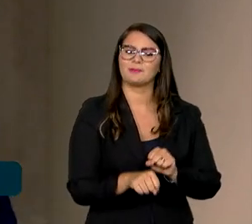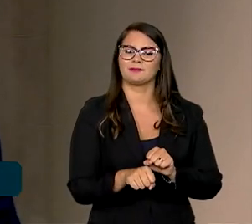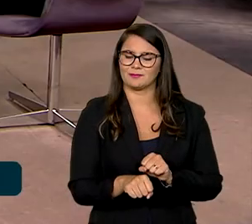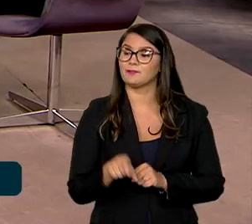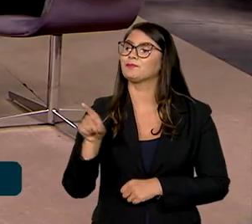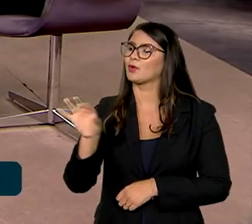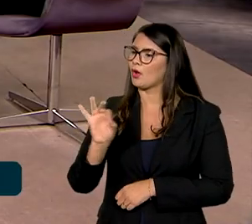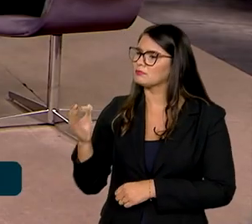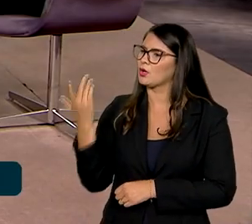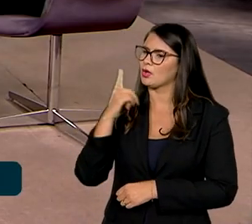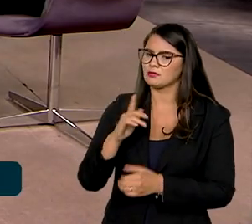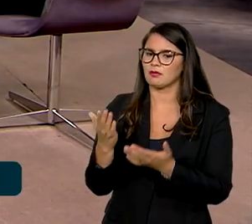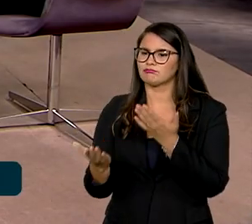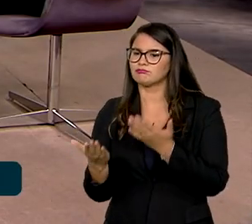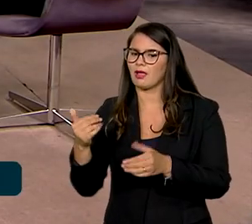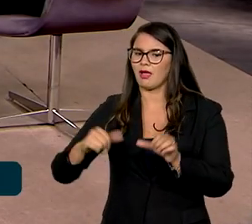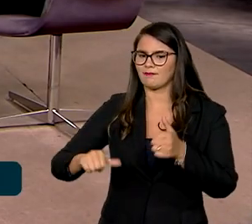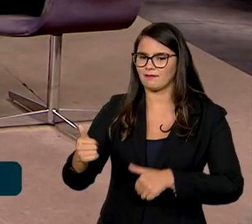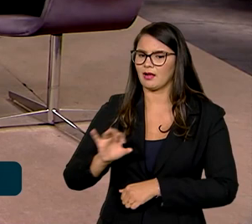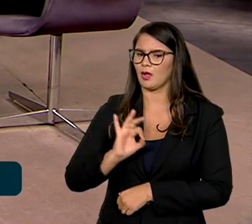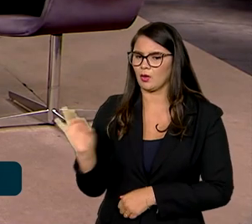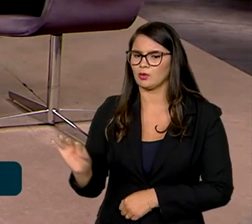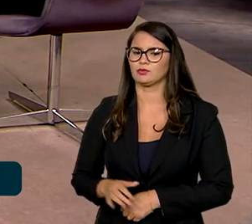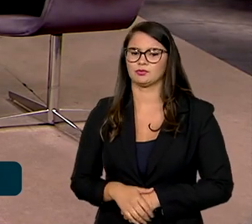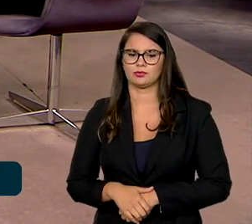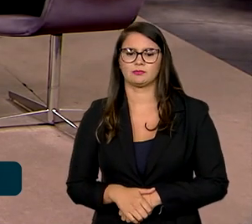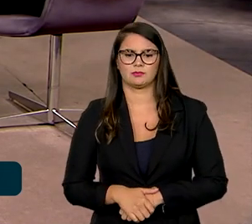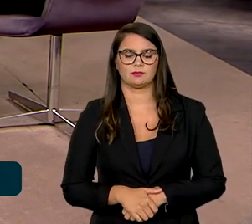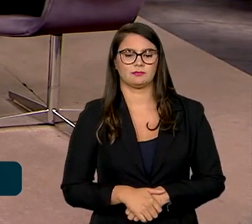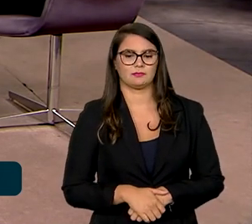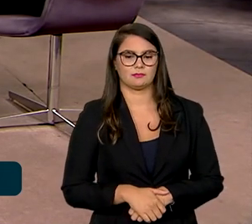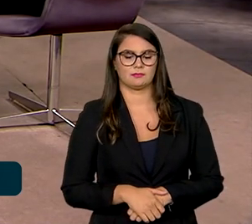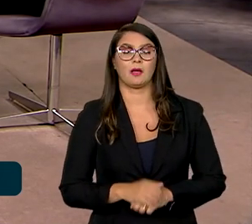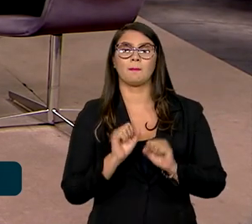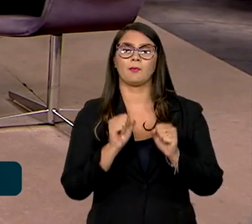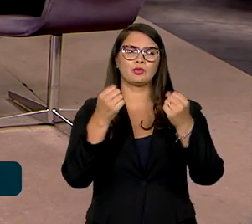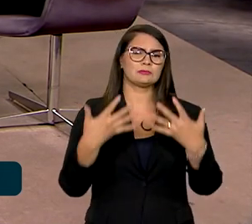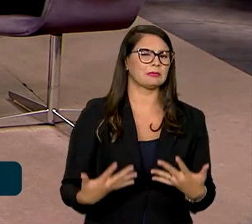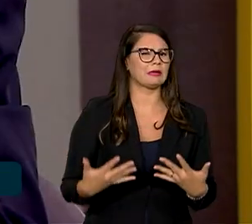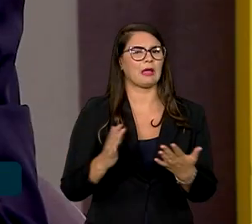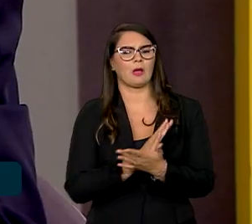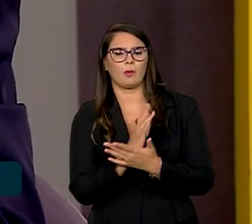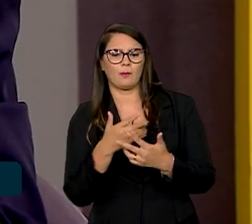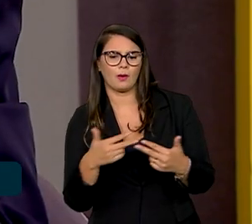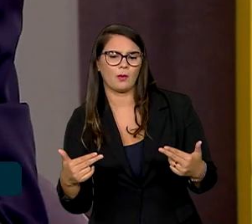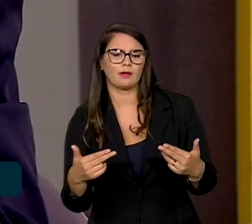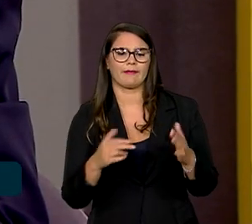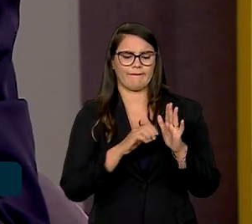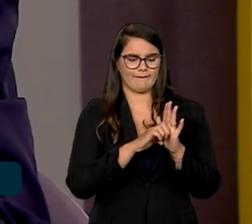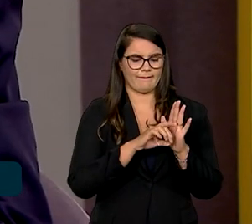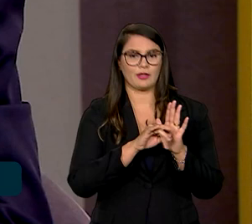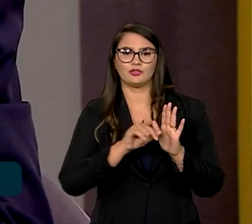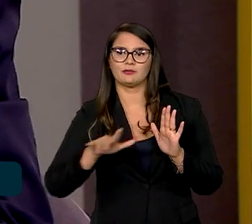você mensura a política pública. Exatamente. Ótimo. Agora, você pode adiantar alguma coisinha, secretário, em relação a editais,